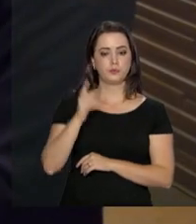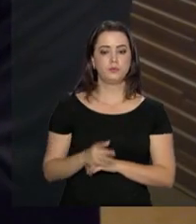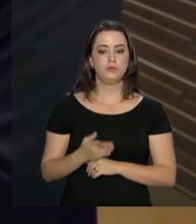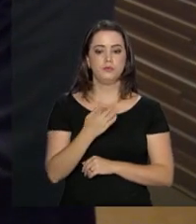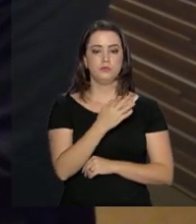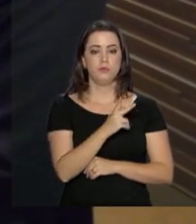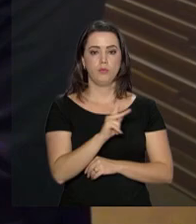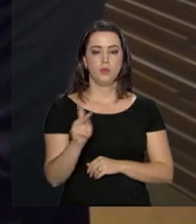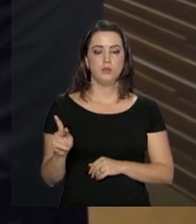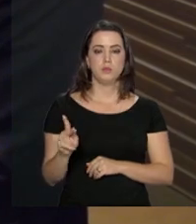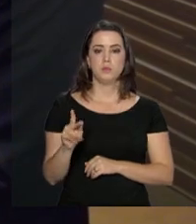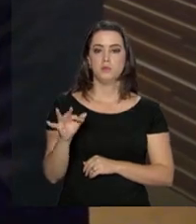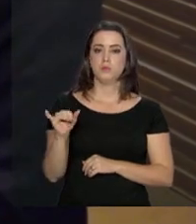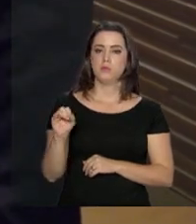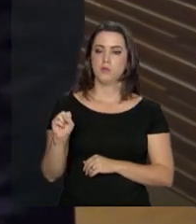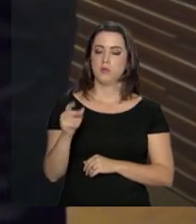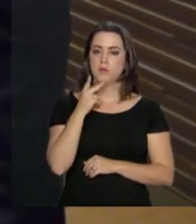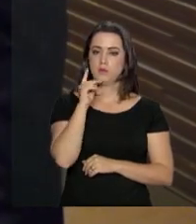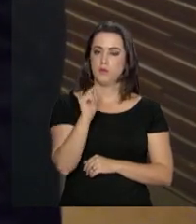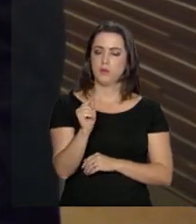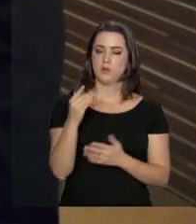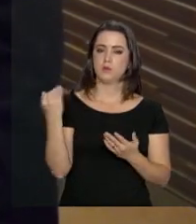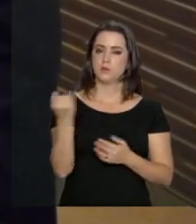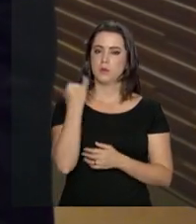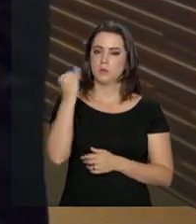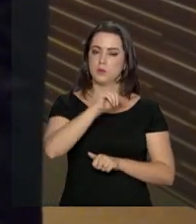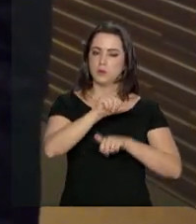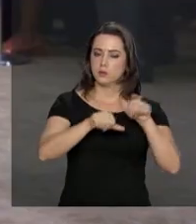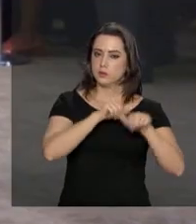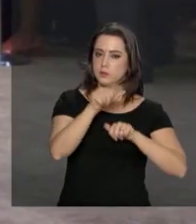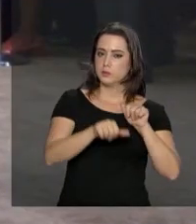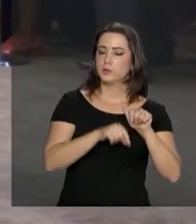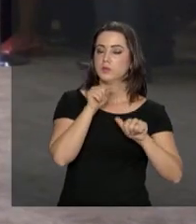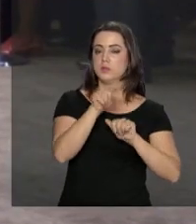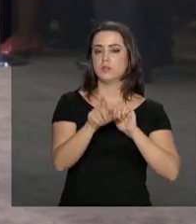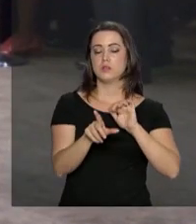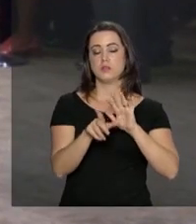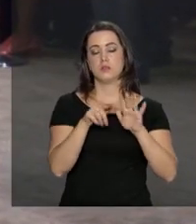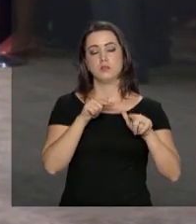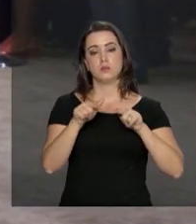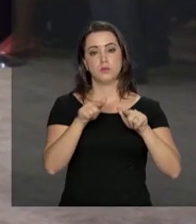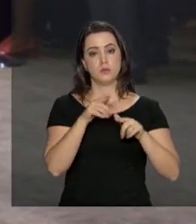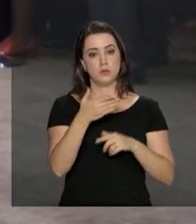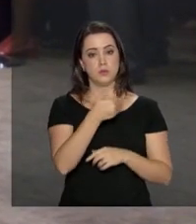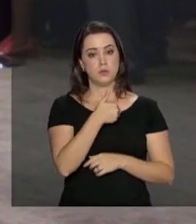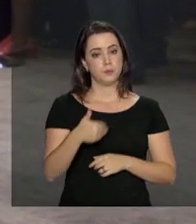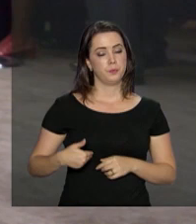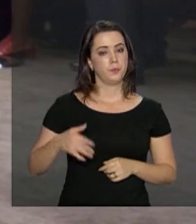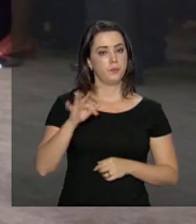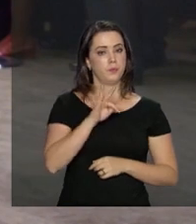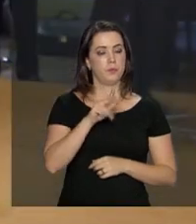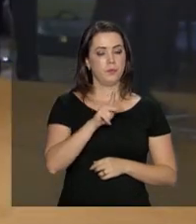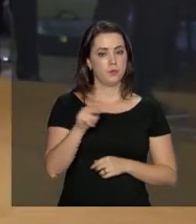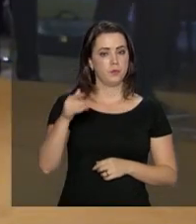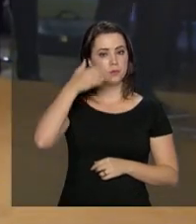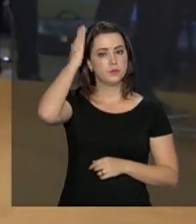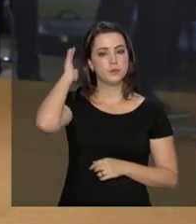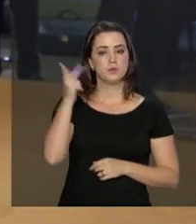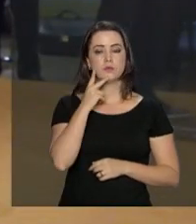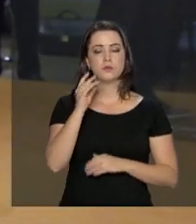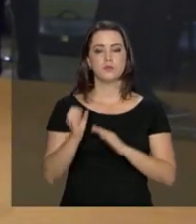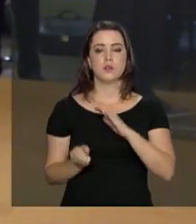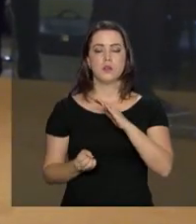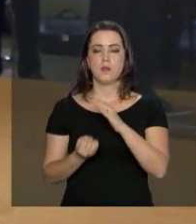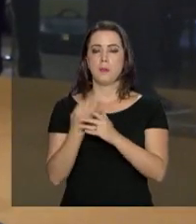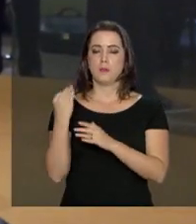Fiesp, Paulo Skaff, falou sobre o caráter reformista do governo Temer, destacando a aprovação do teto de gastos do orçamento e a